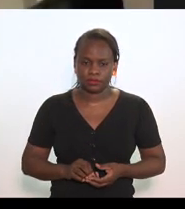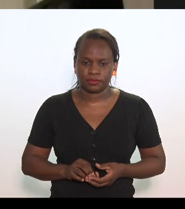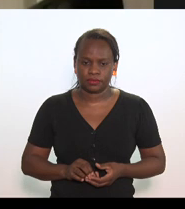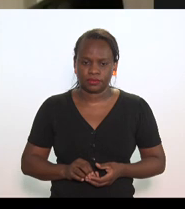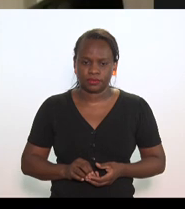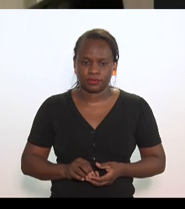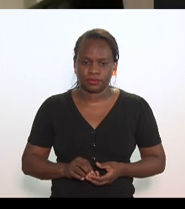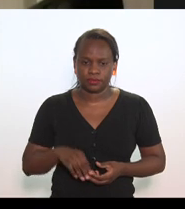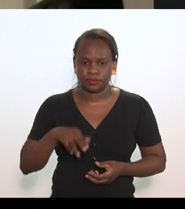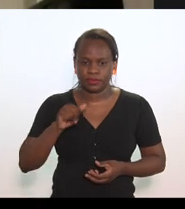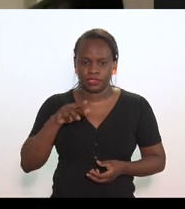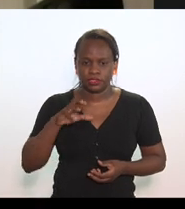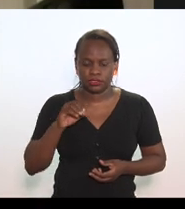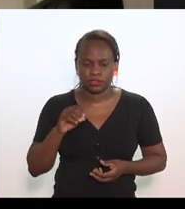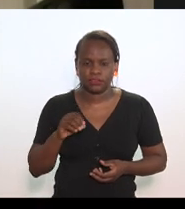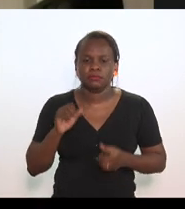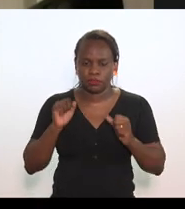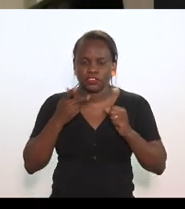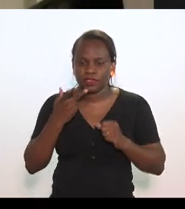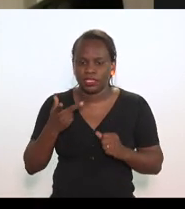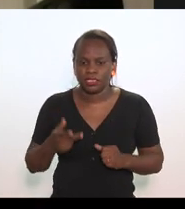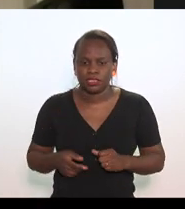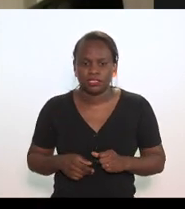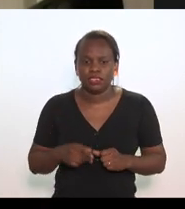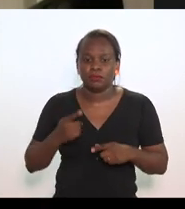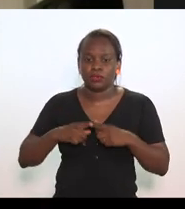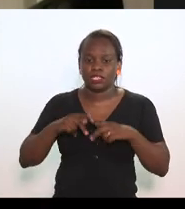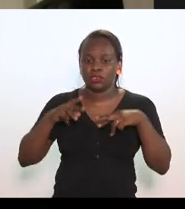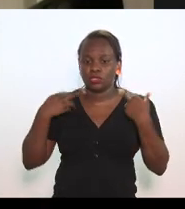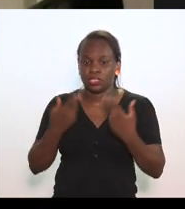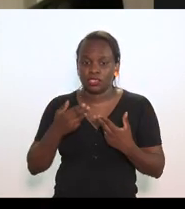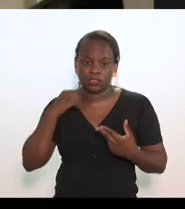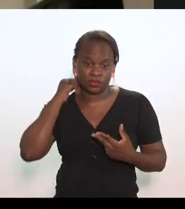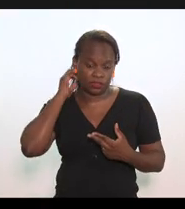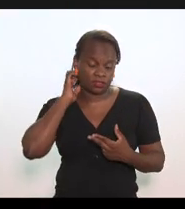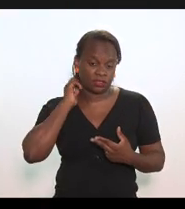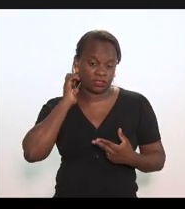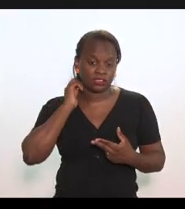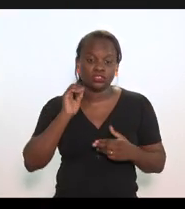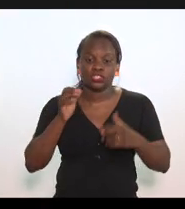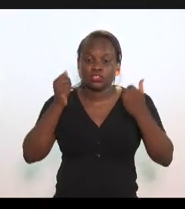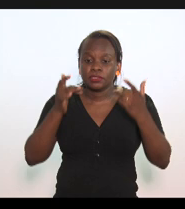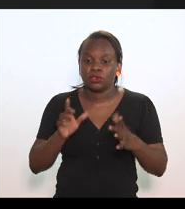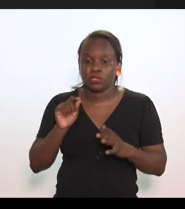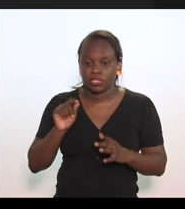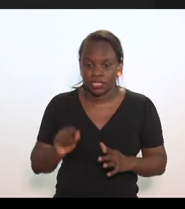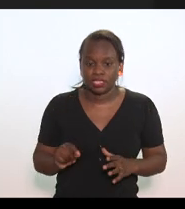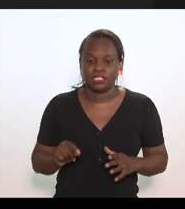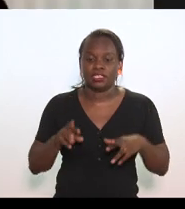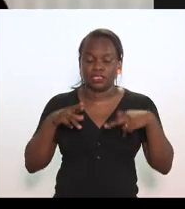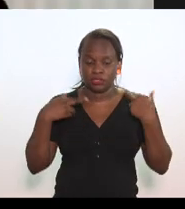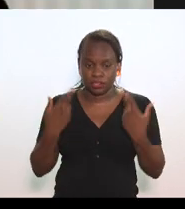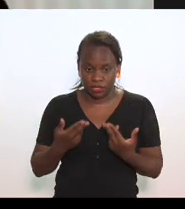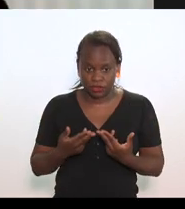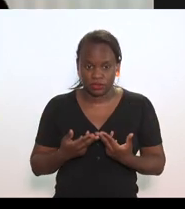Márcio Pacheco tá ali pode falar não é que eu tô numa reunião governador só pra dizer o seguinte a reunião